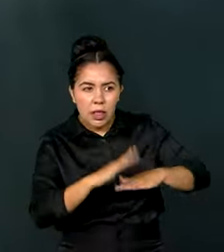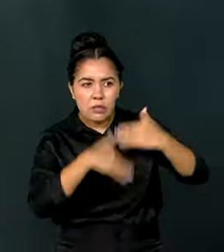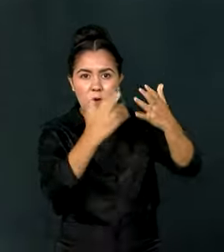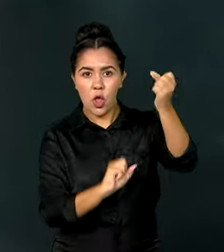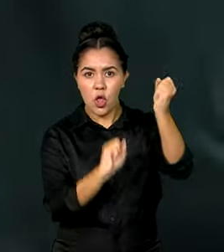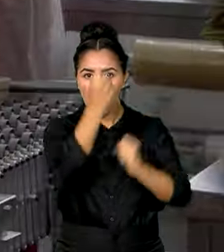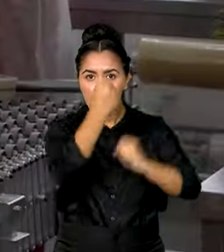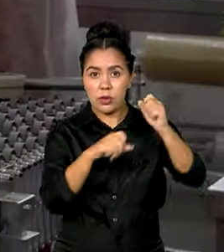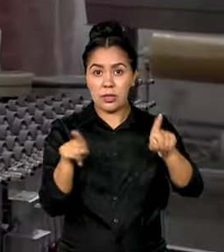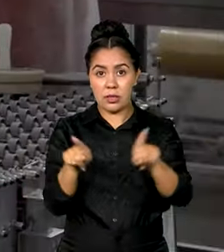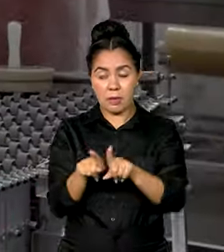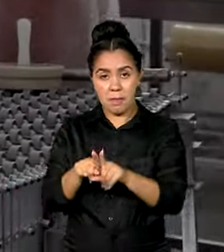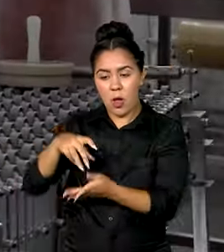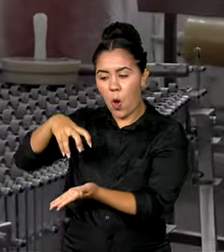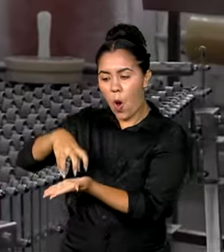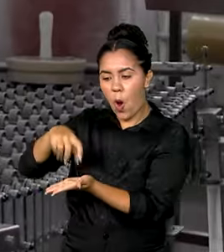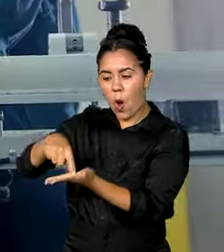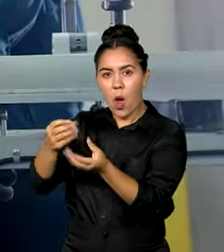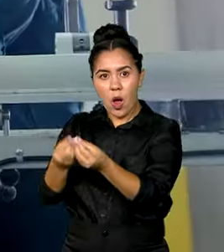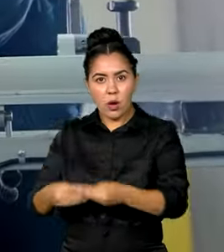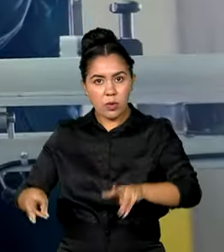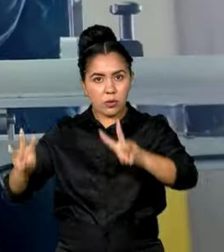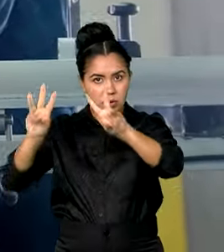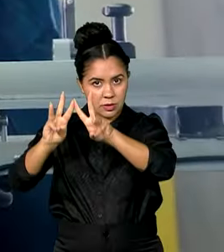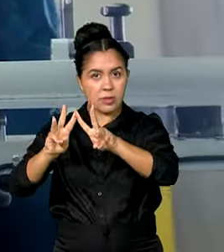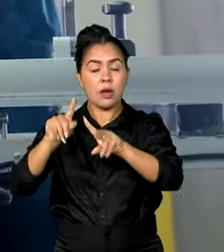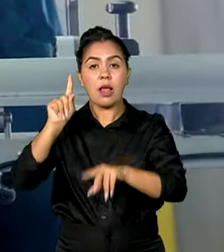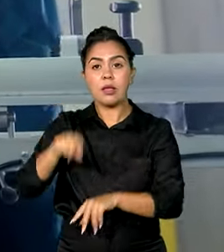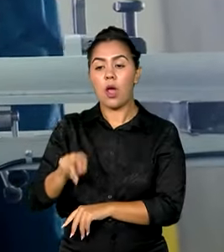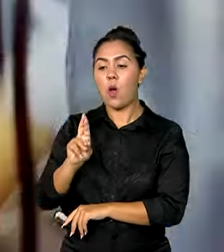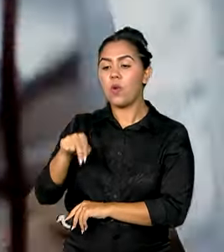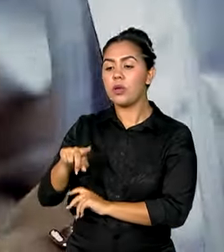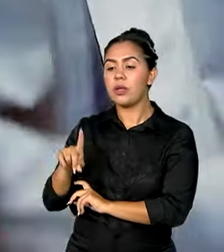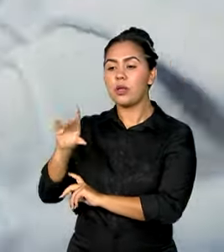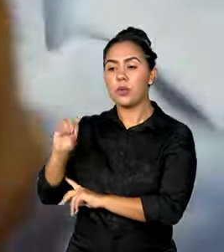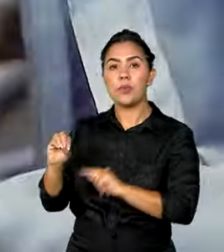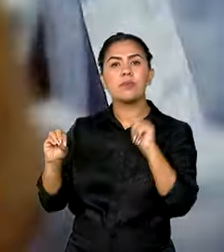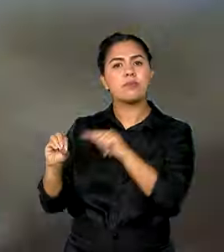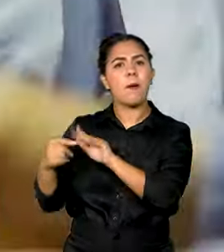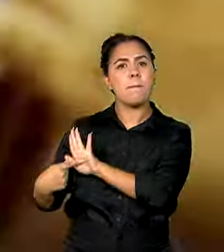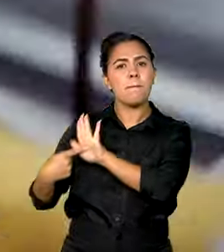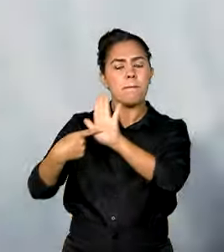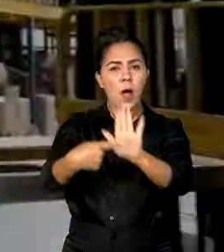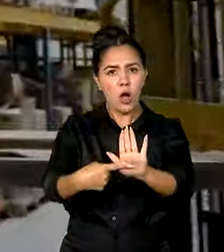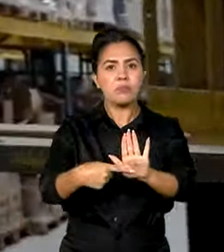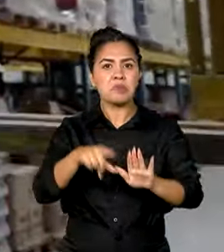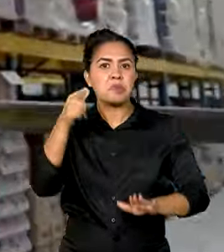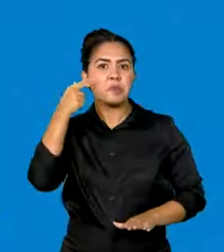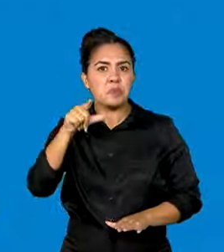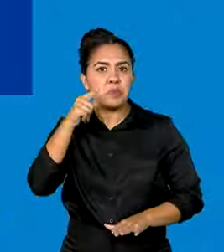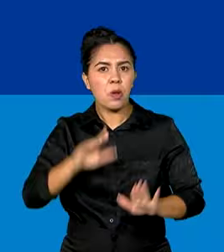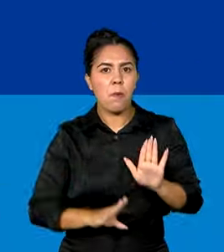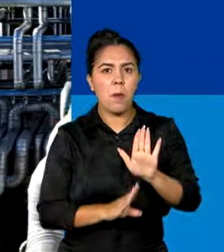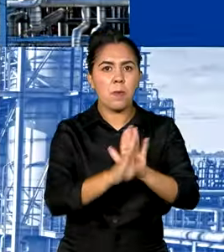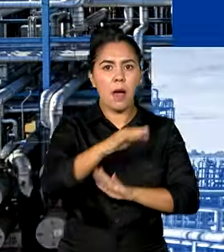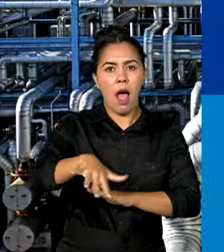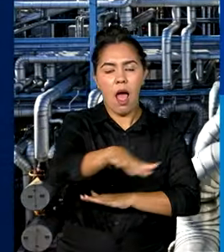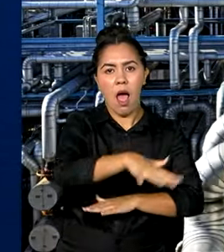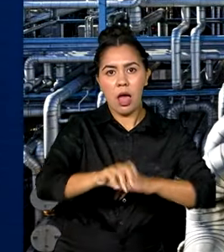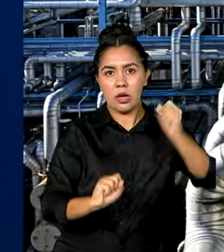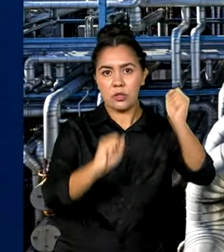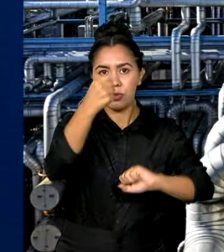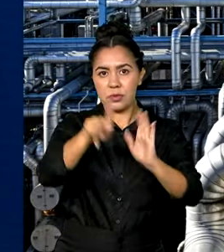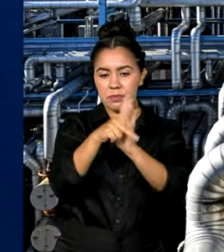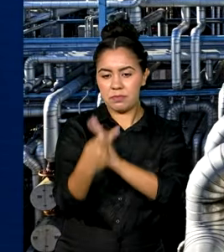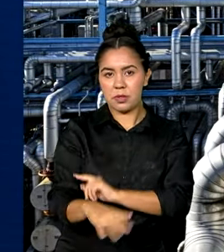órgão das Nações Unidas para o Desenvolvimento Industrial, a UNIDO, revela crescimento da indústria brasileira. O estudo registra